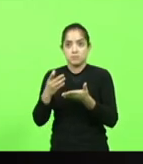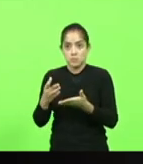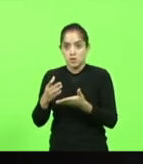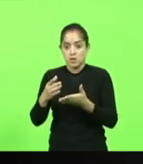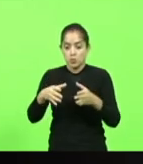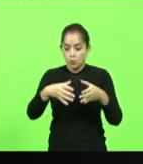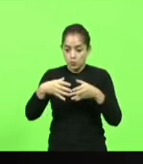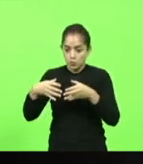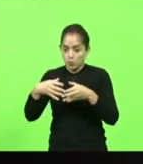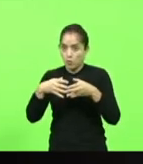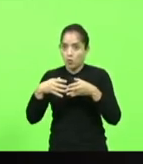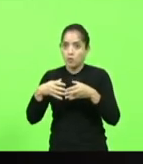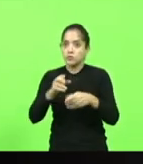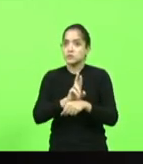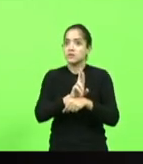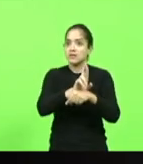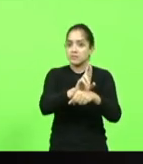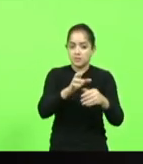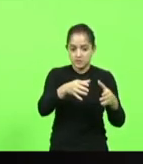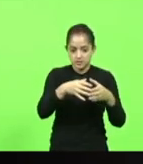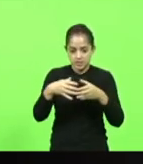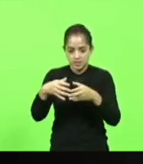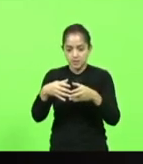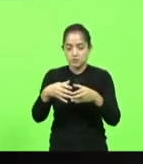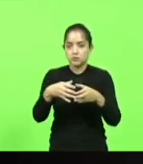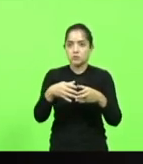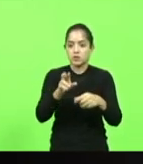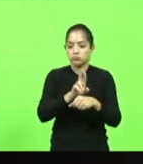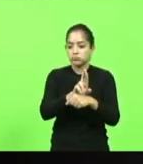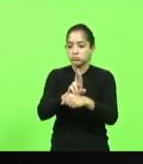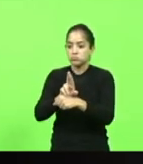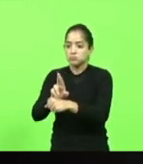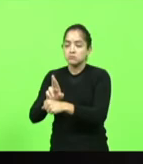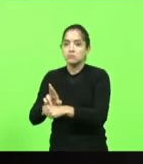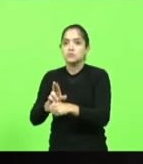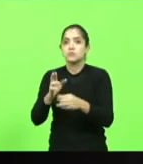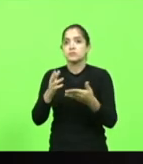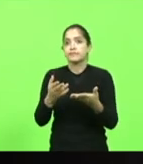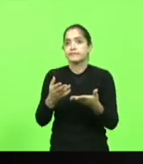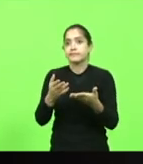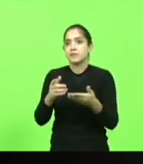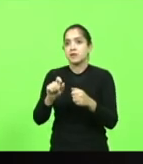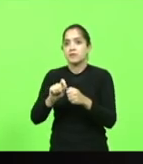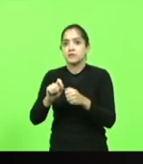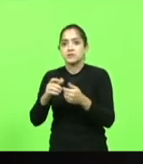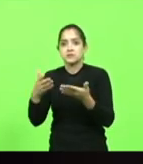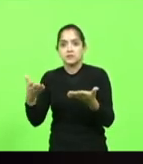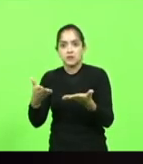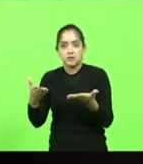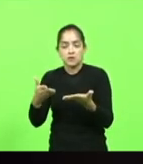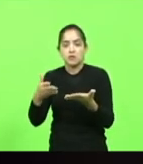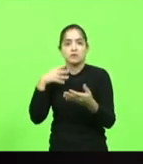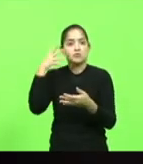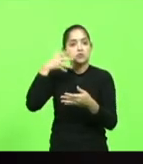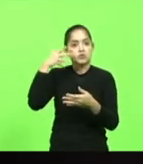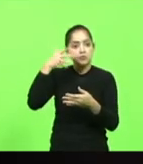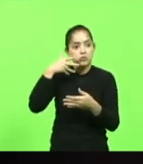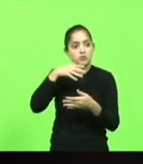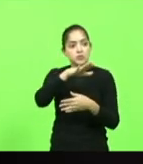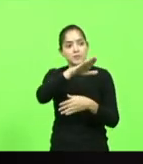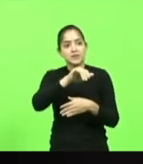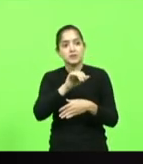que representam as categorias não adianta querer fazer uma conversa dessa sem chamar